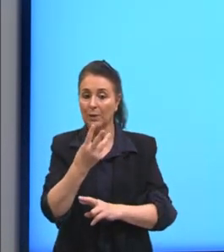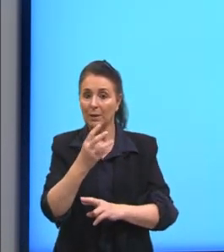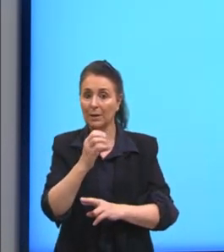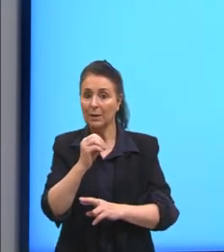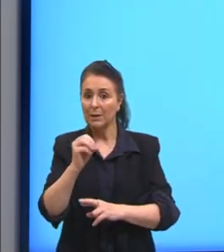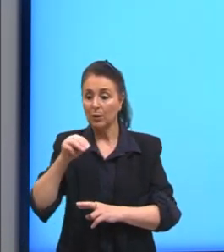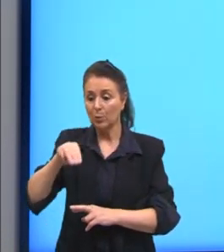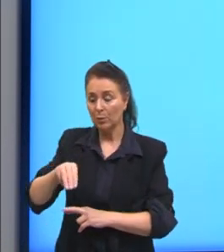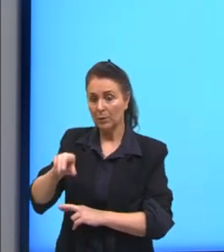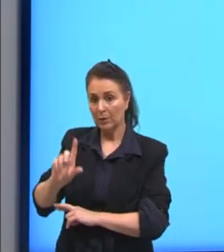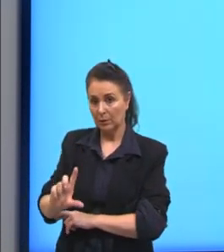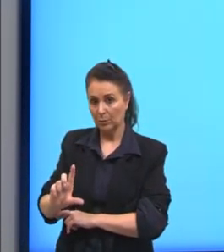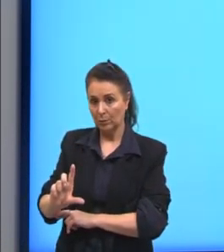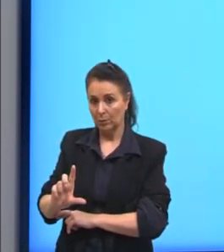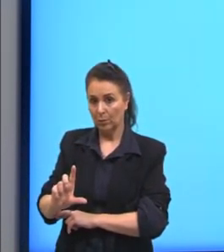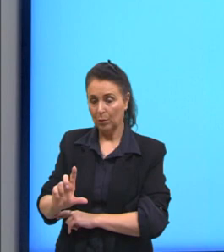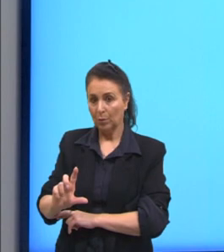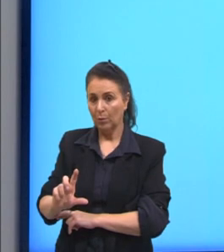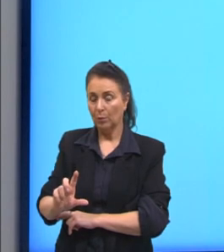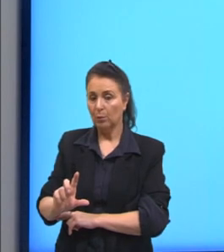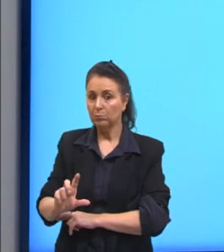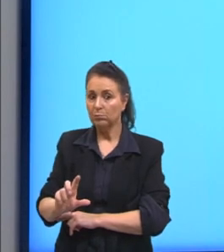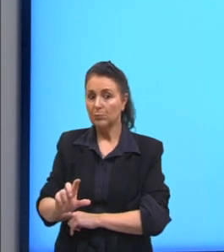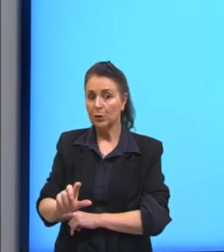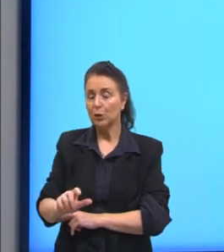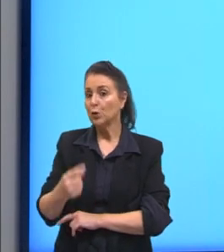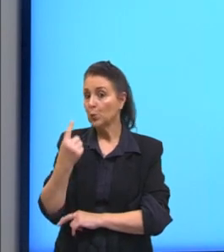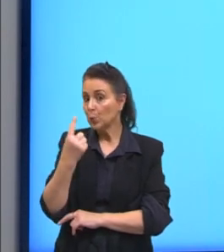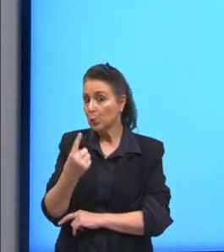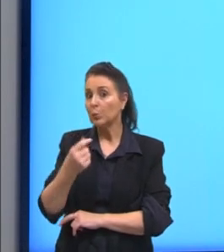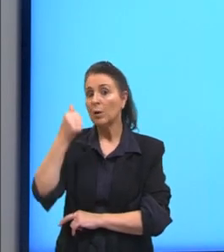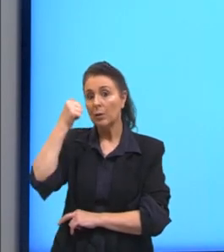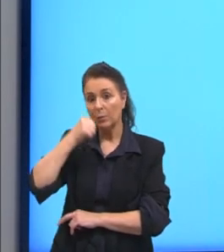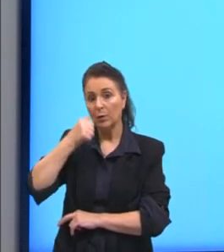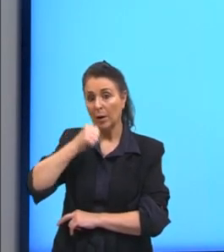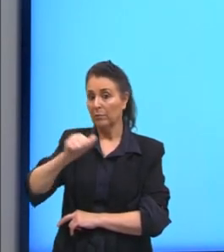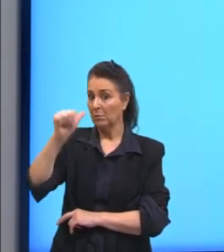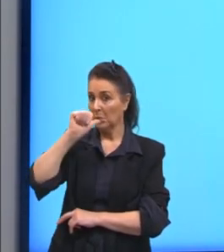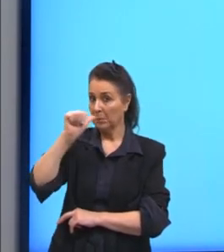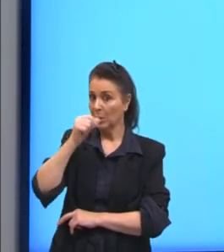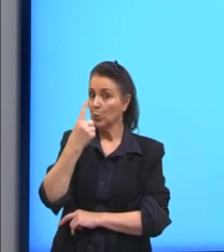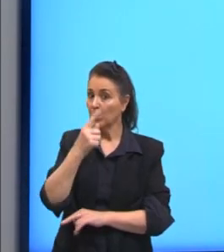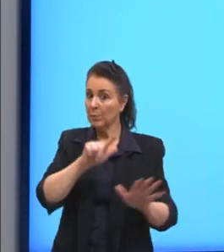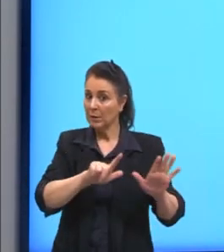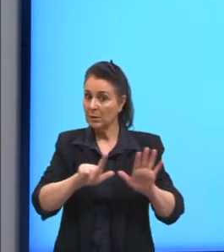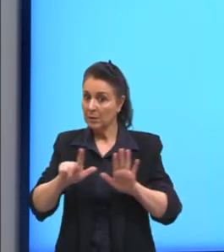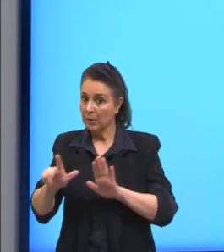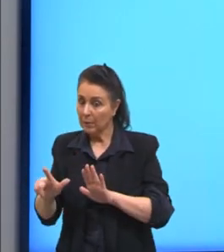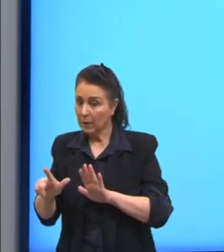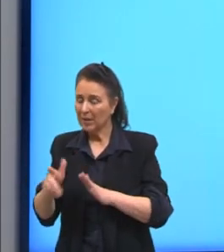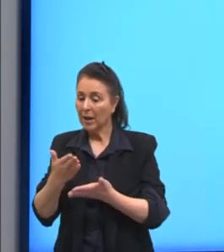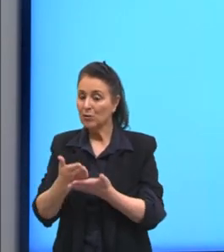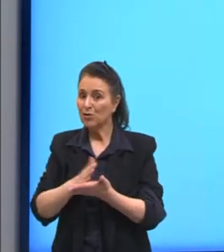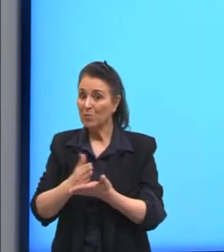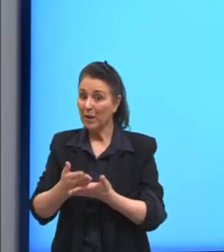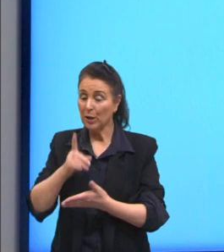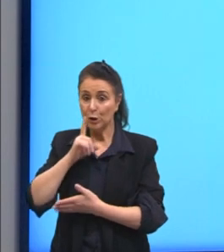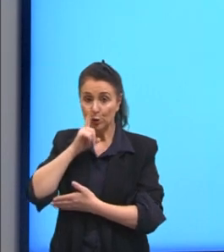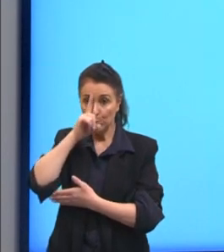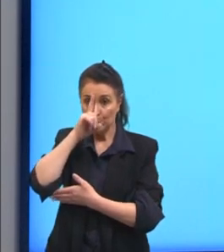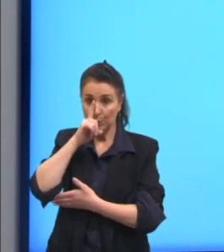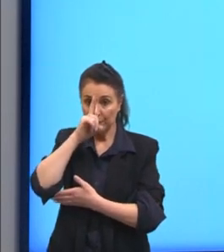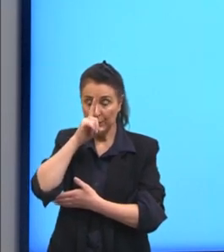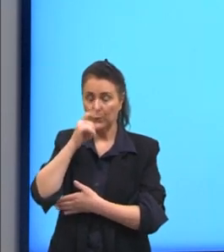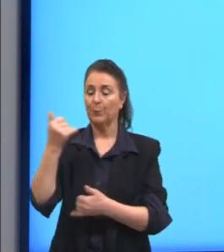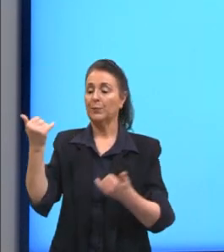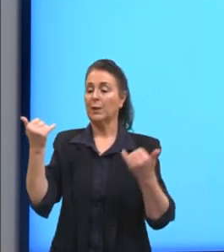mililitros consumido, então, semanalmente por uma mulher que se enquadra em médio risco. Outra